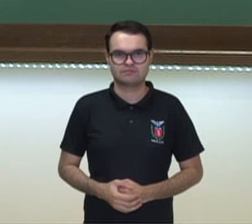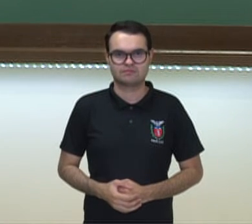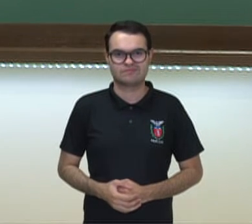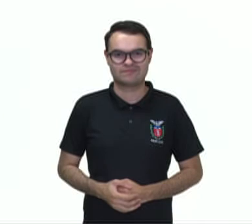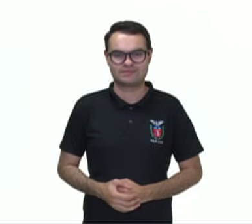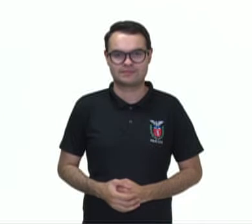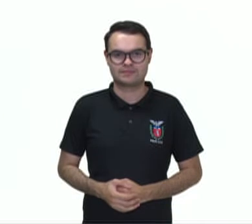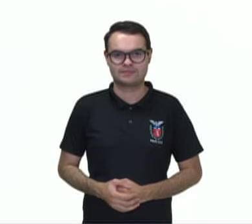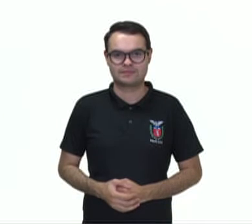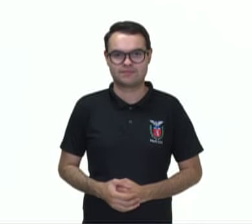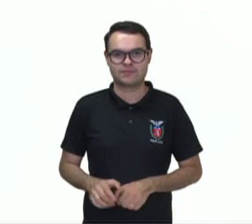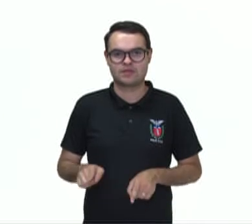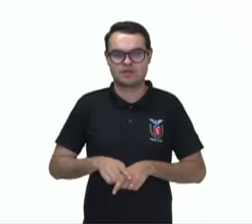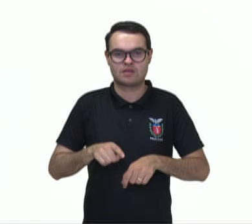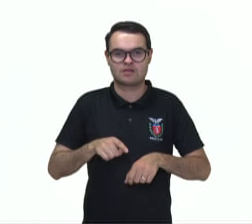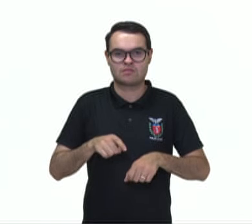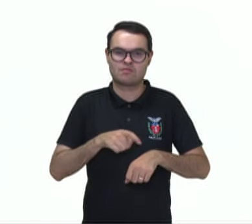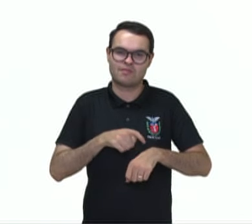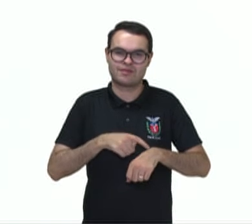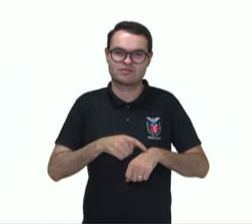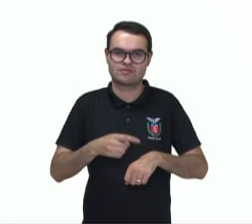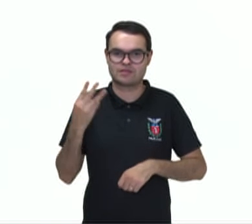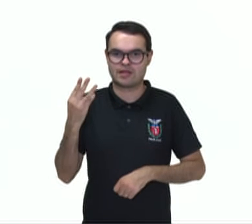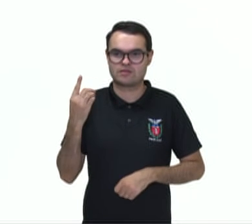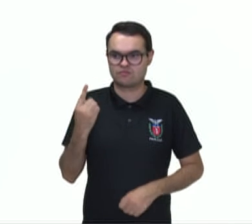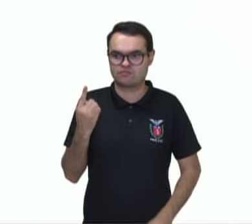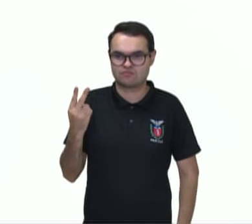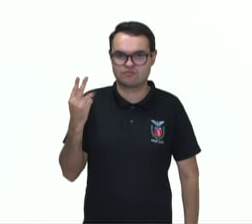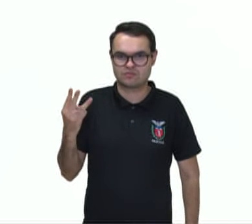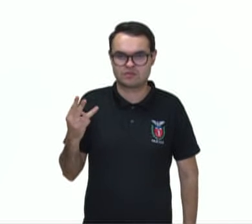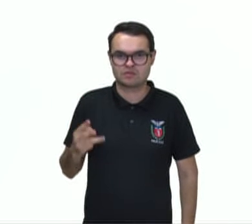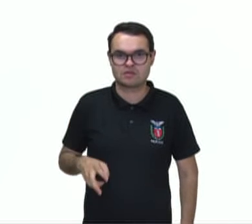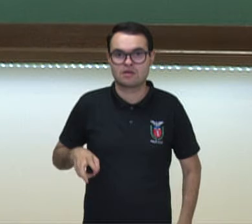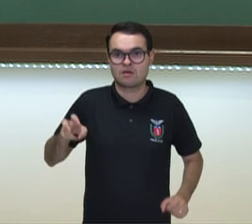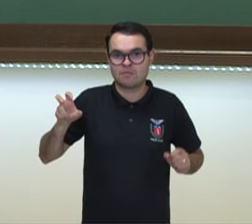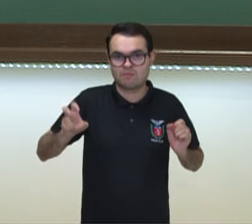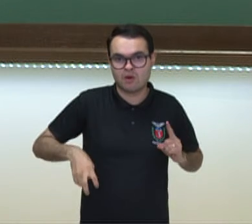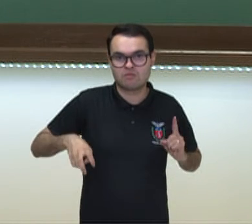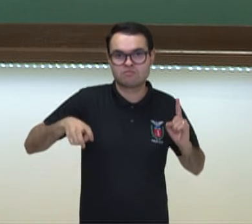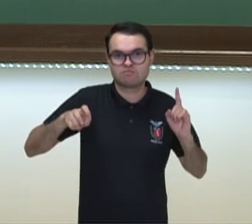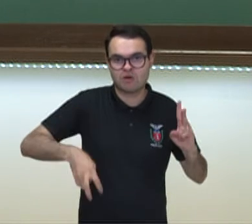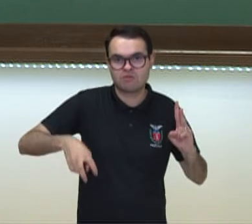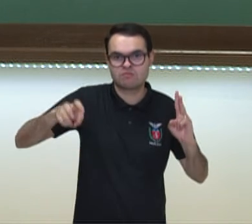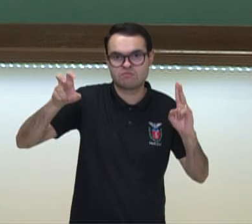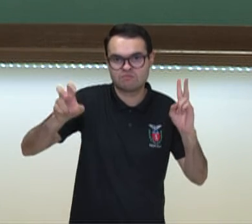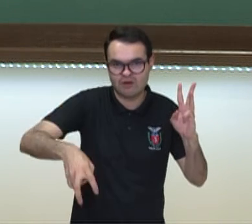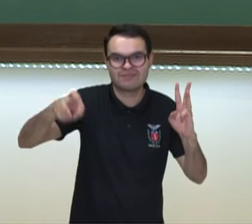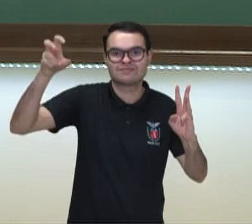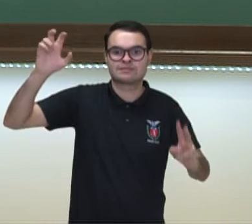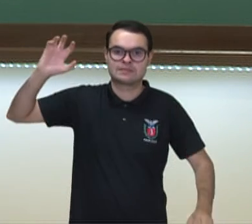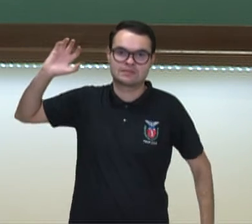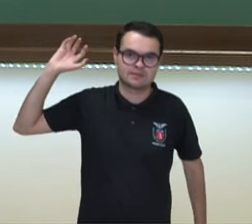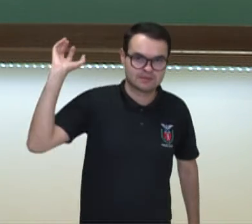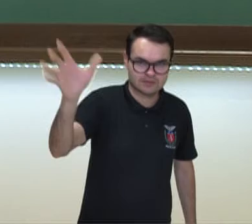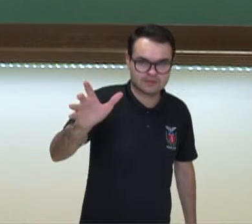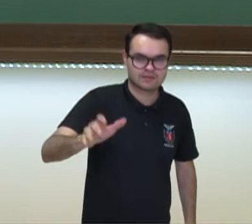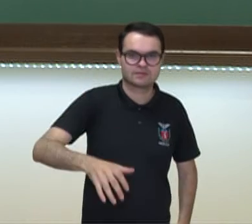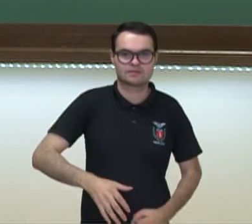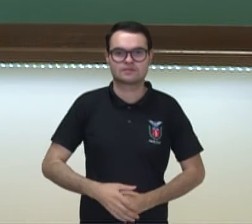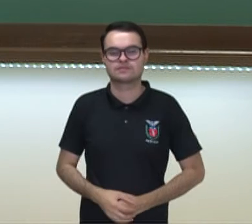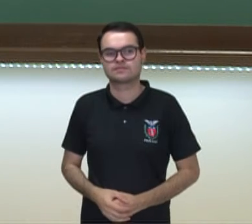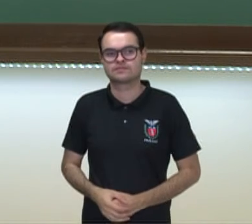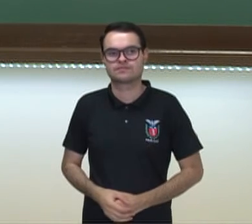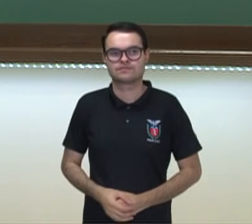Dribble e ritmo trifásico, conhecido entre os atletas como três passadas. Um, dois, três e daí para arremessar.